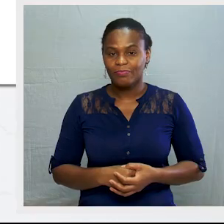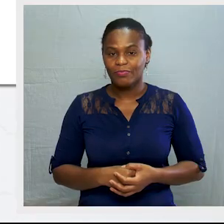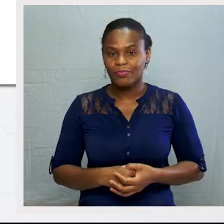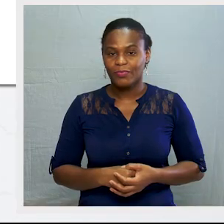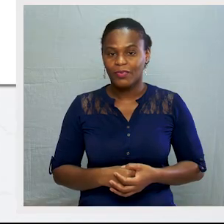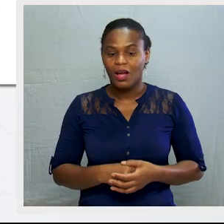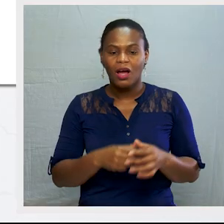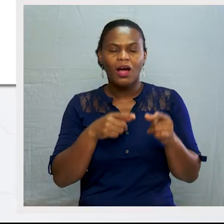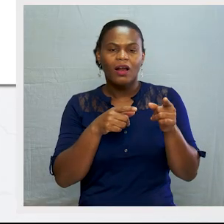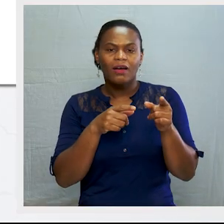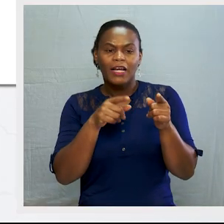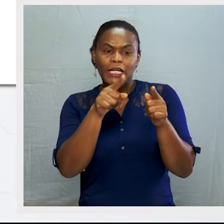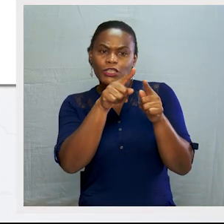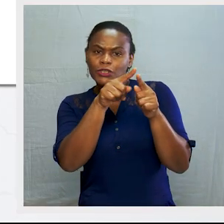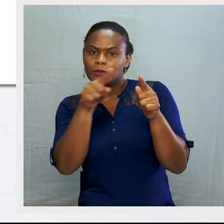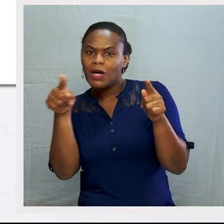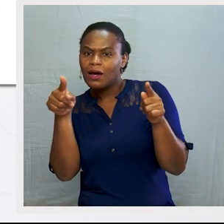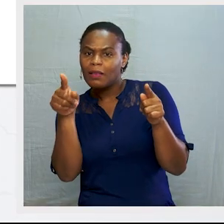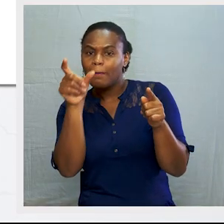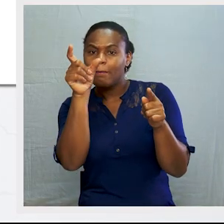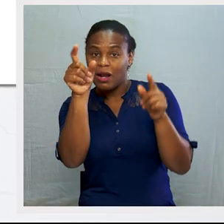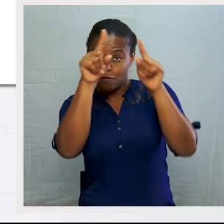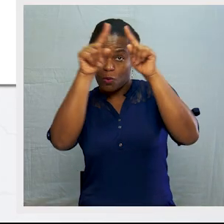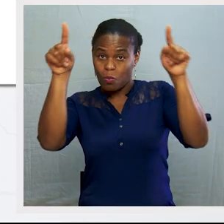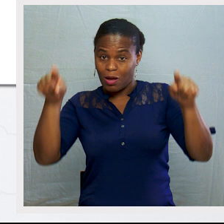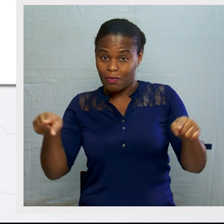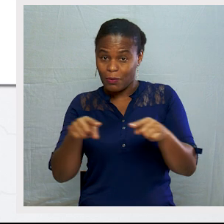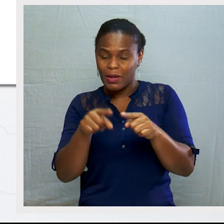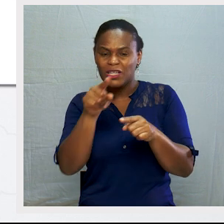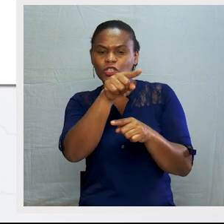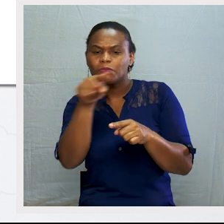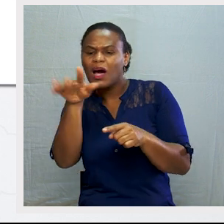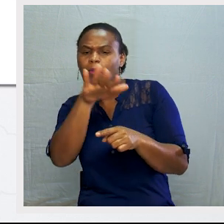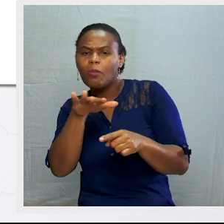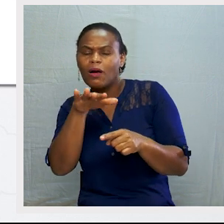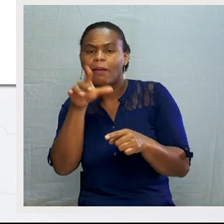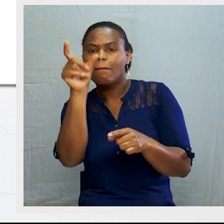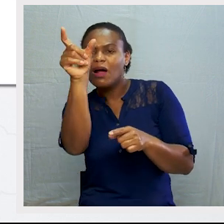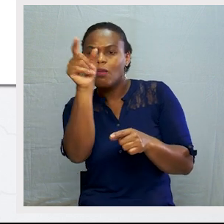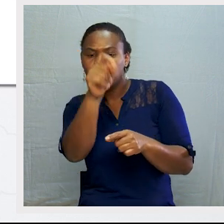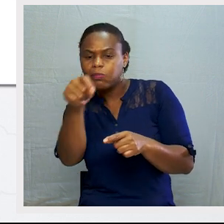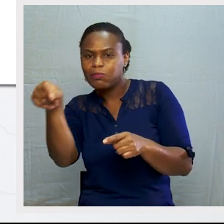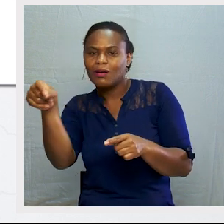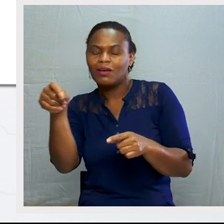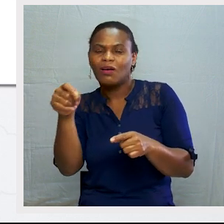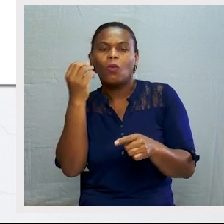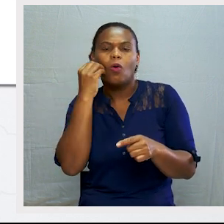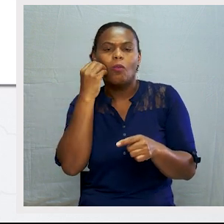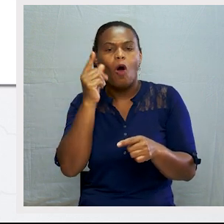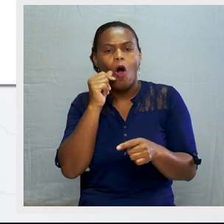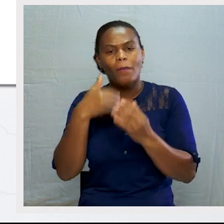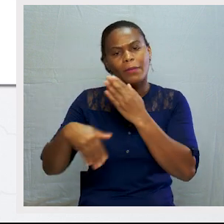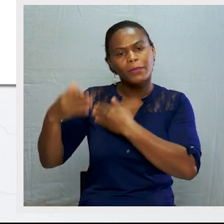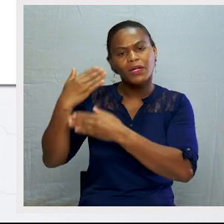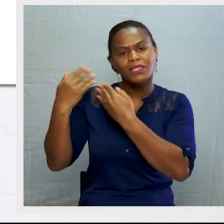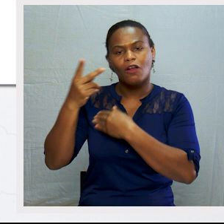Completa os espaços com as palavras do quadro de acordo com o modo de vida dos homens do passado.